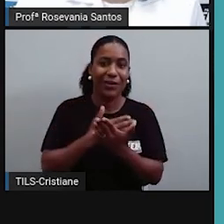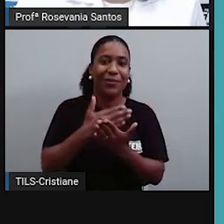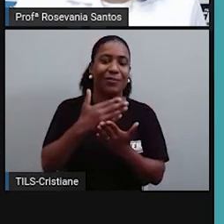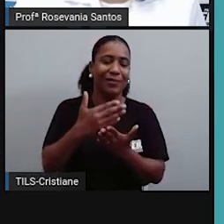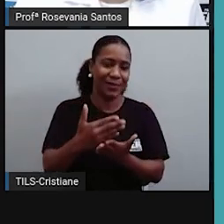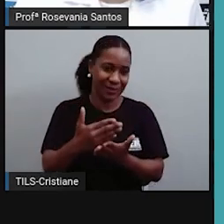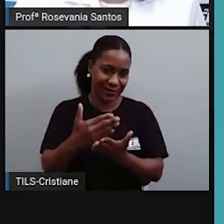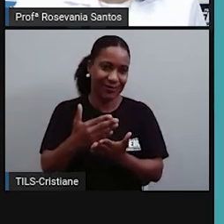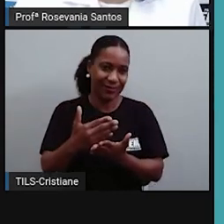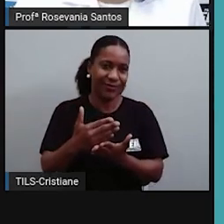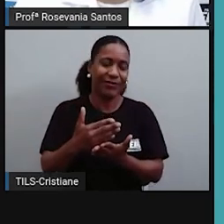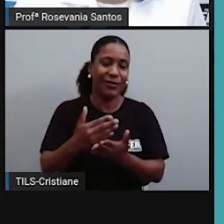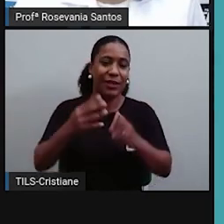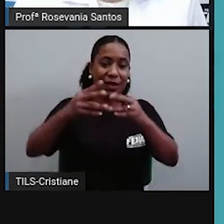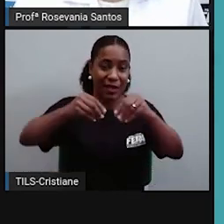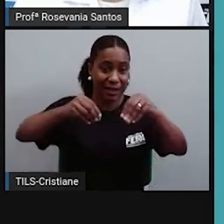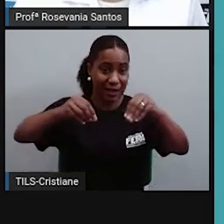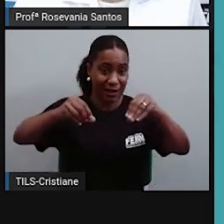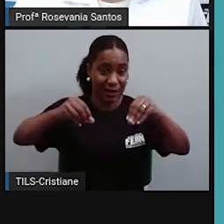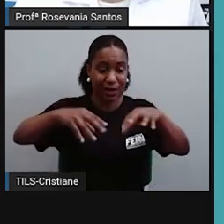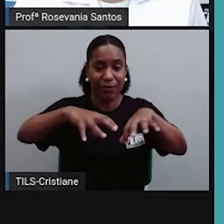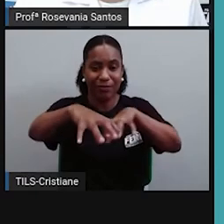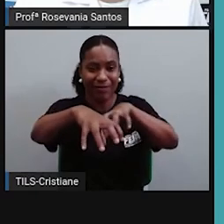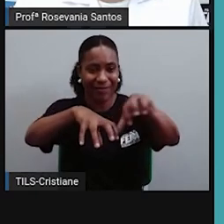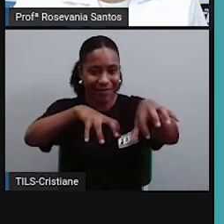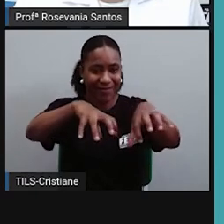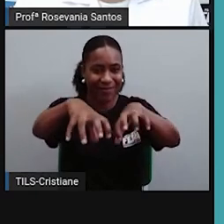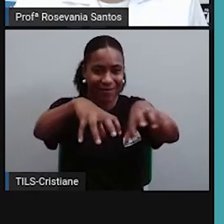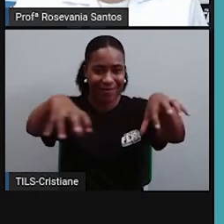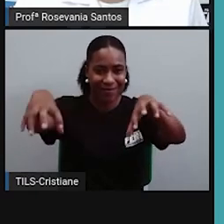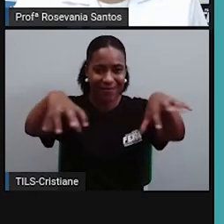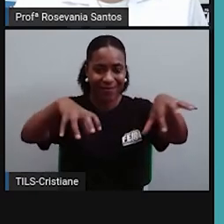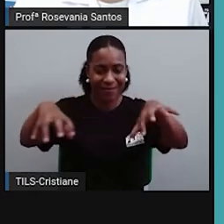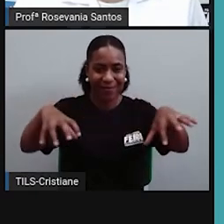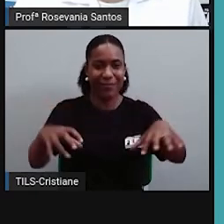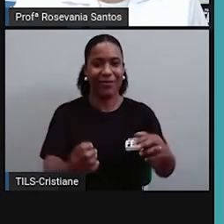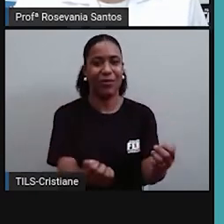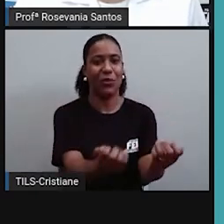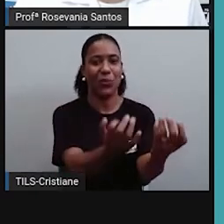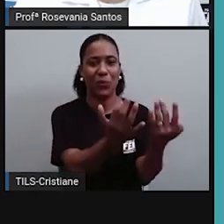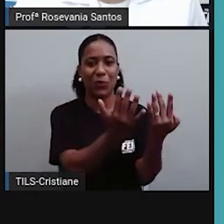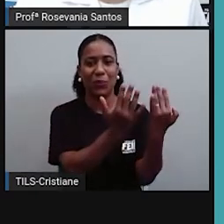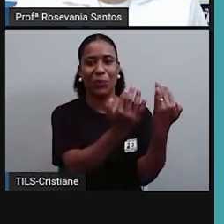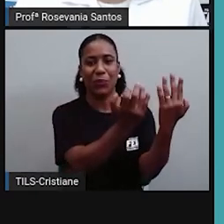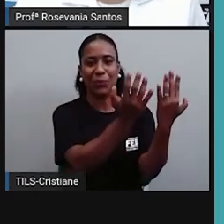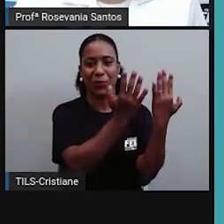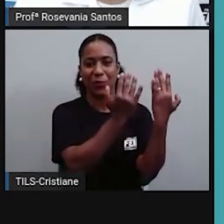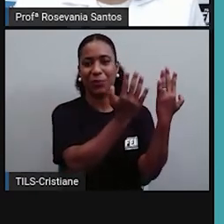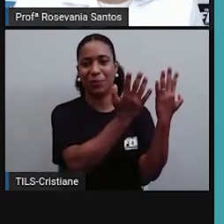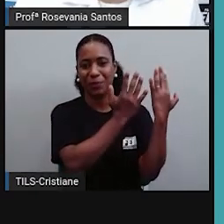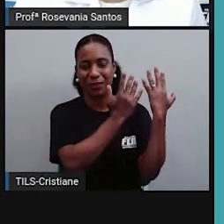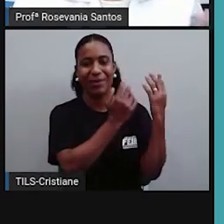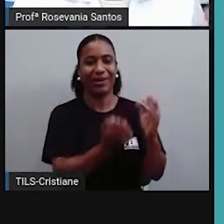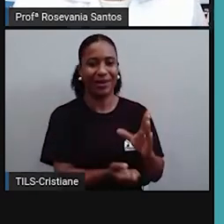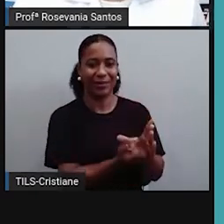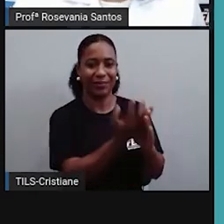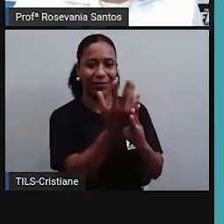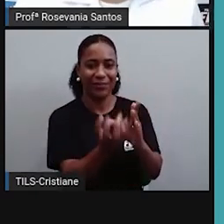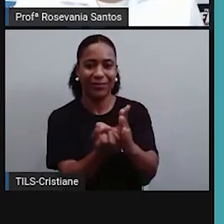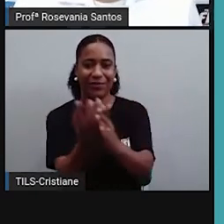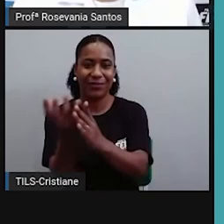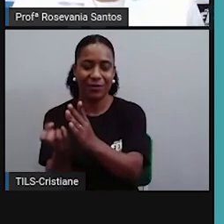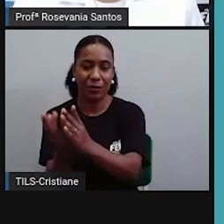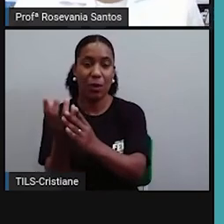de concentração de terra no país. E é exatamente a cana de açúcar. Era esse sistema que planteja. São